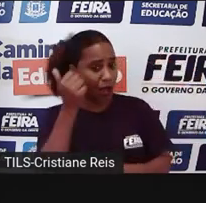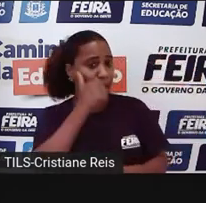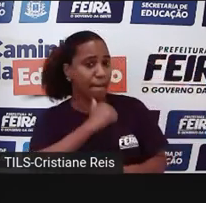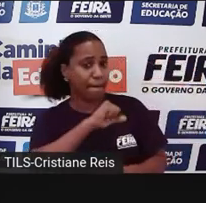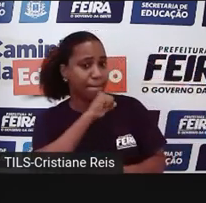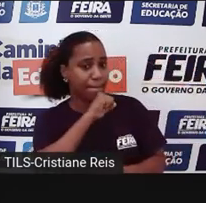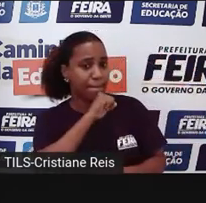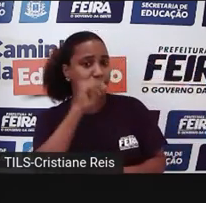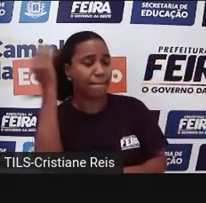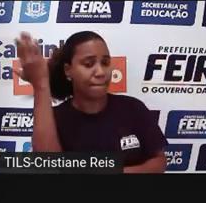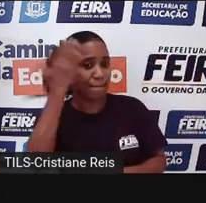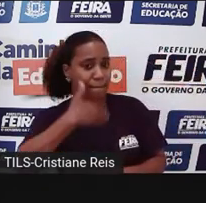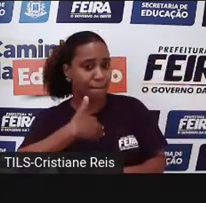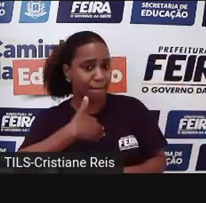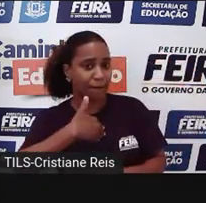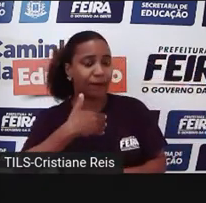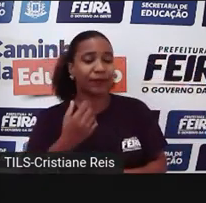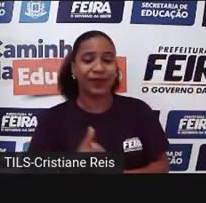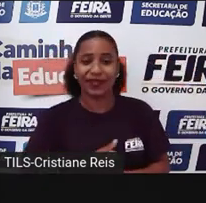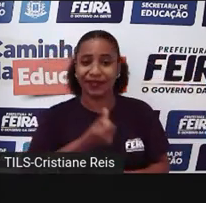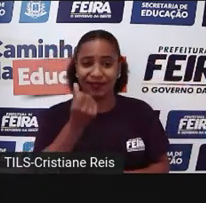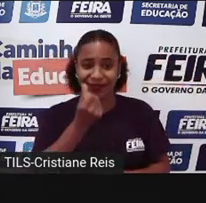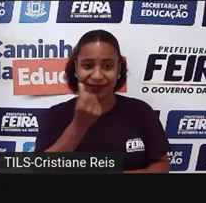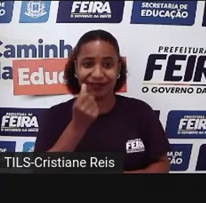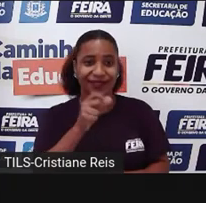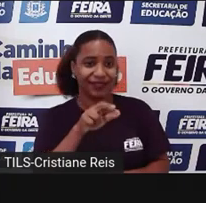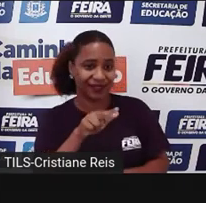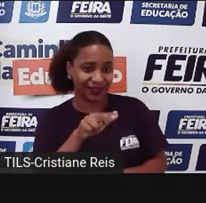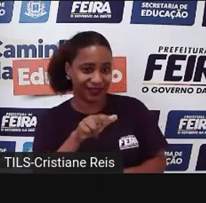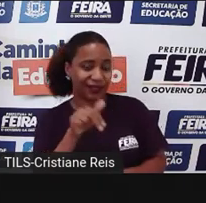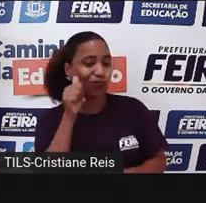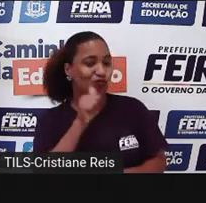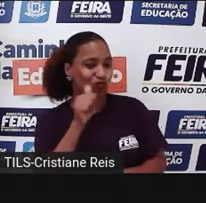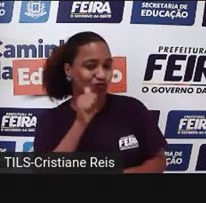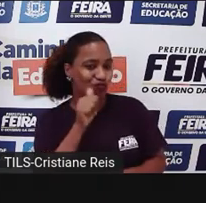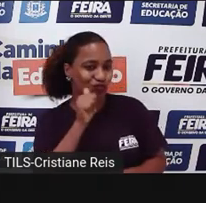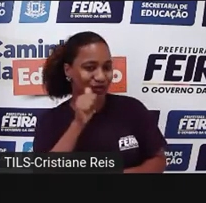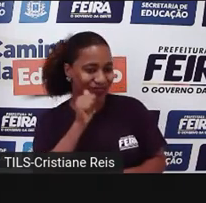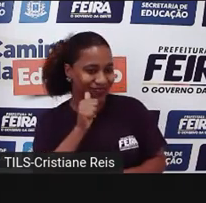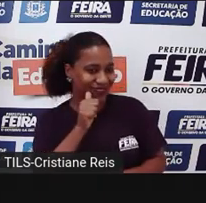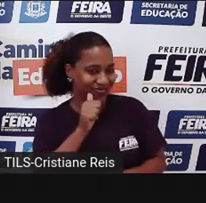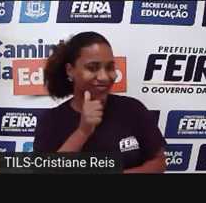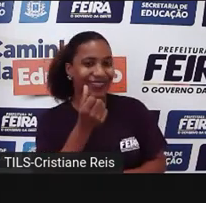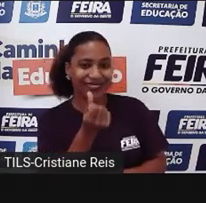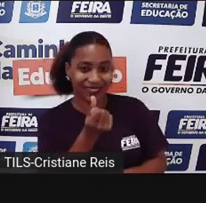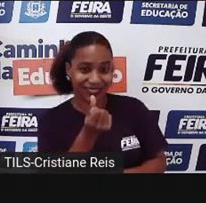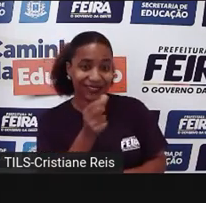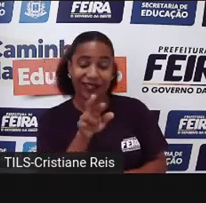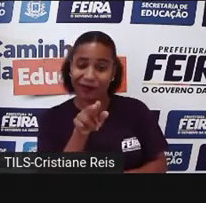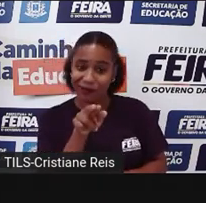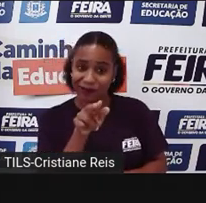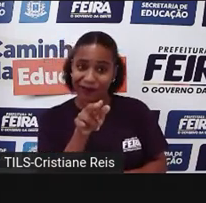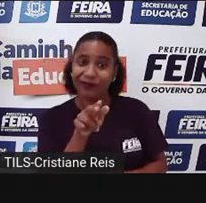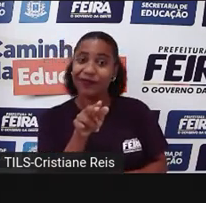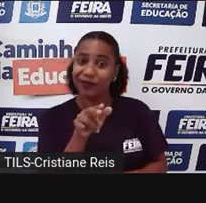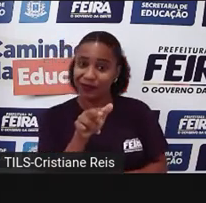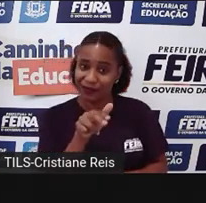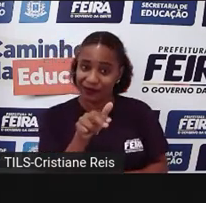que é a sexta irmã de seis mulheres. Então, em África, isso é bastante